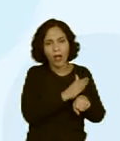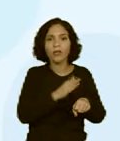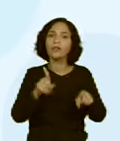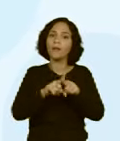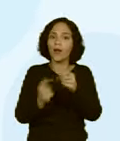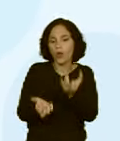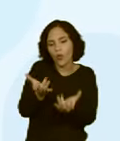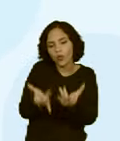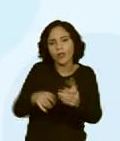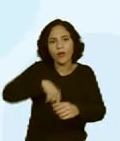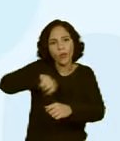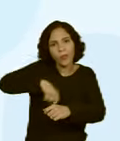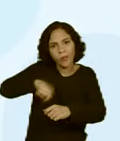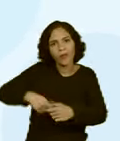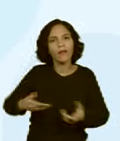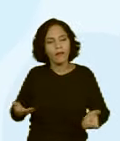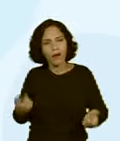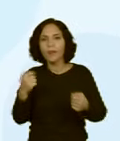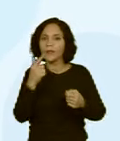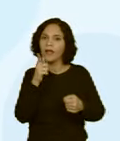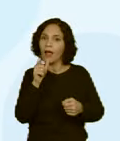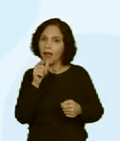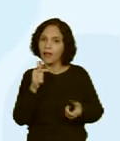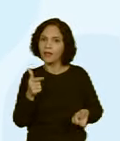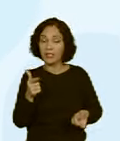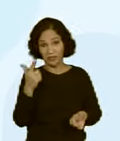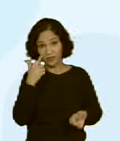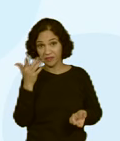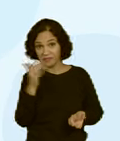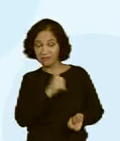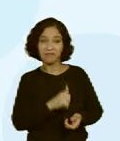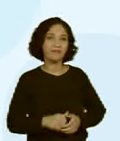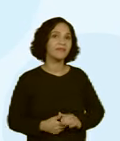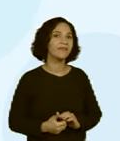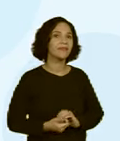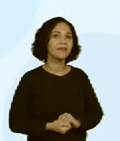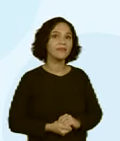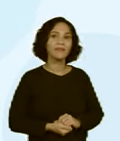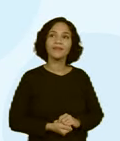alguma coisa que gostoso. Vai precisar de água. Vamos ver então?